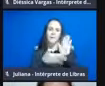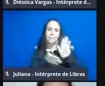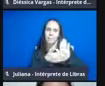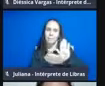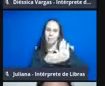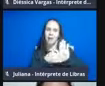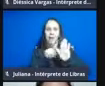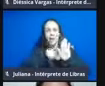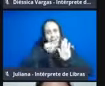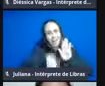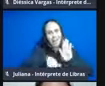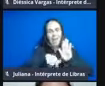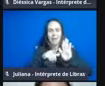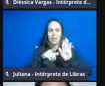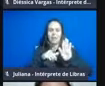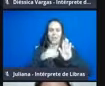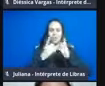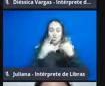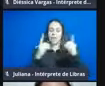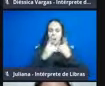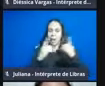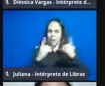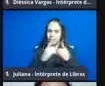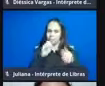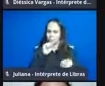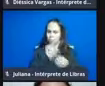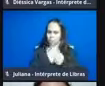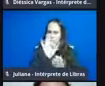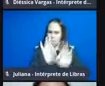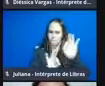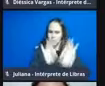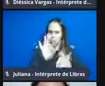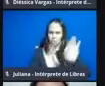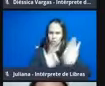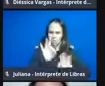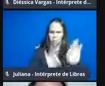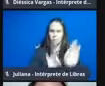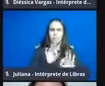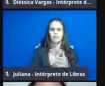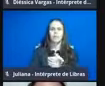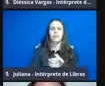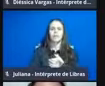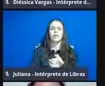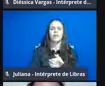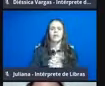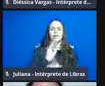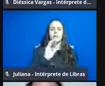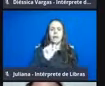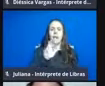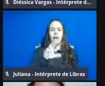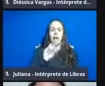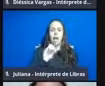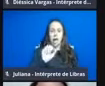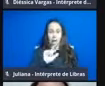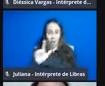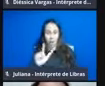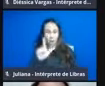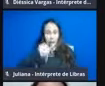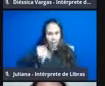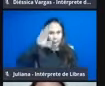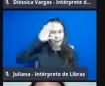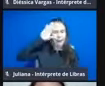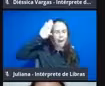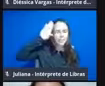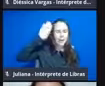didáticas do projeto, né, a partir dessas concepções. E a Carol vai, que é a nossa acadêmica, né, uma das nossas